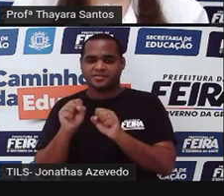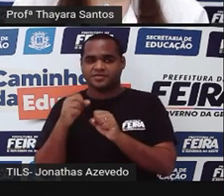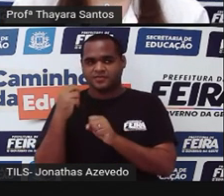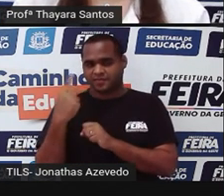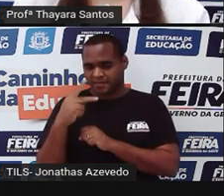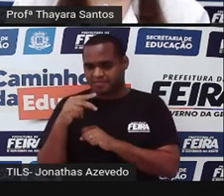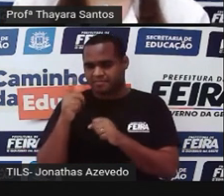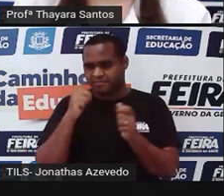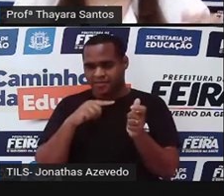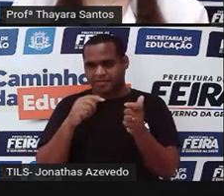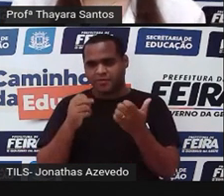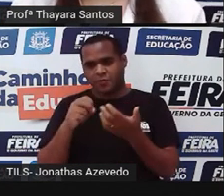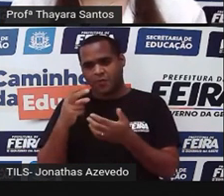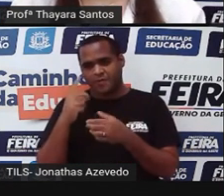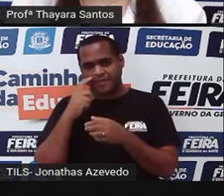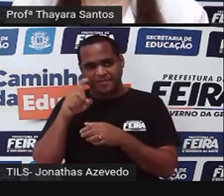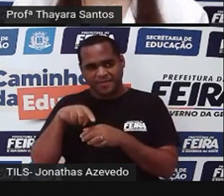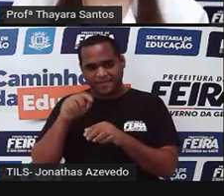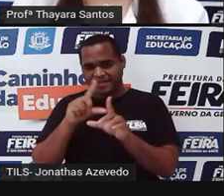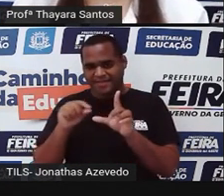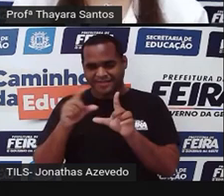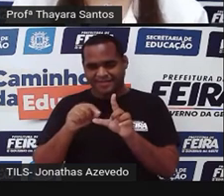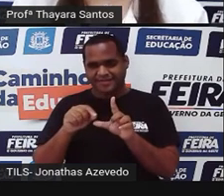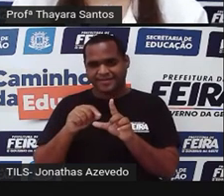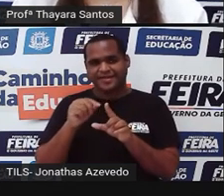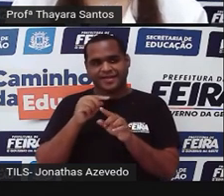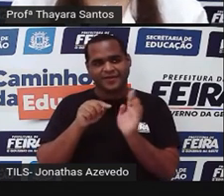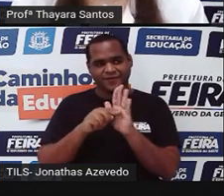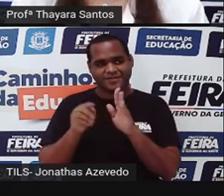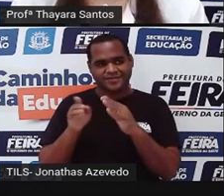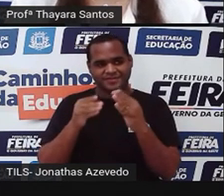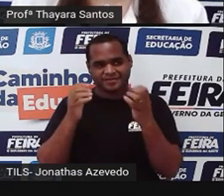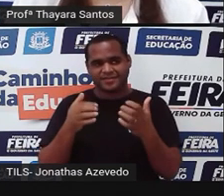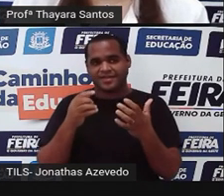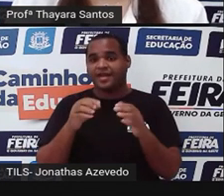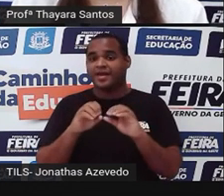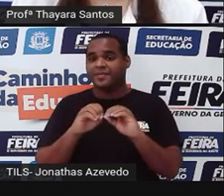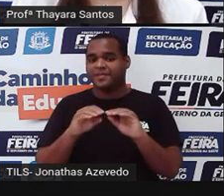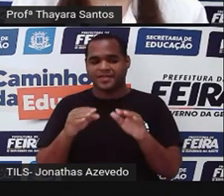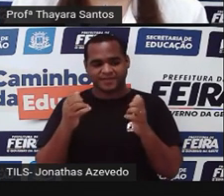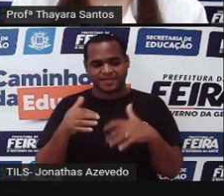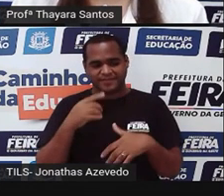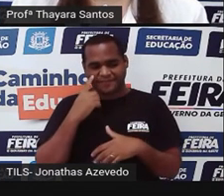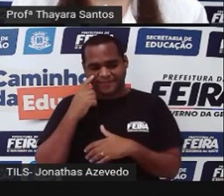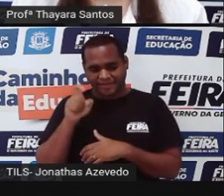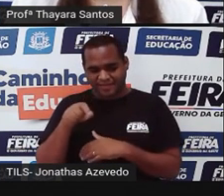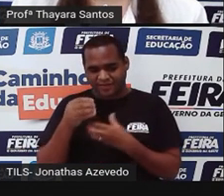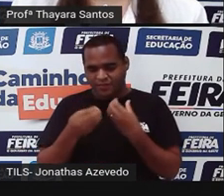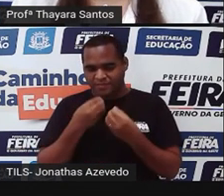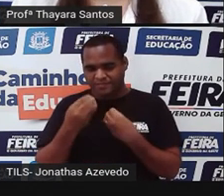para vocês, ou então clicar no link que vai estar na descrição desse vídeo. Eu vou abrir só para vocês verem como é vai funcionar.